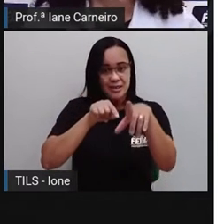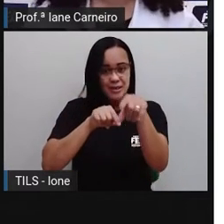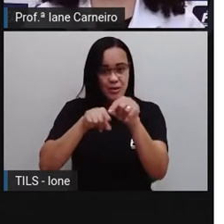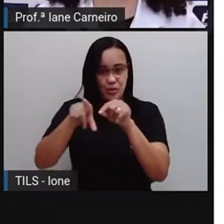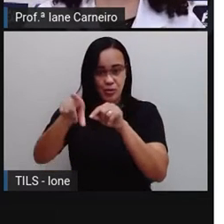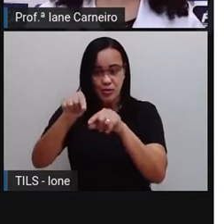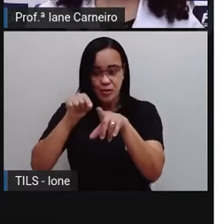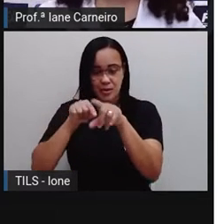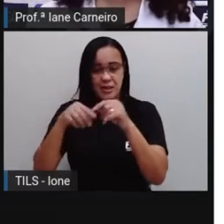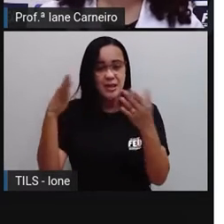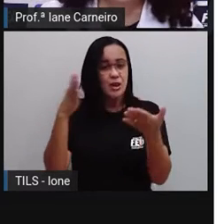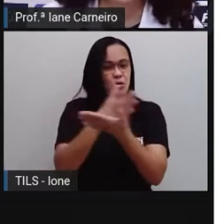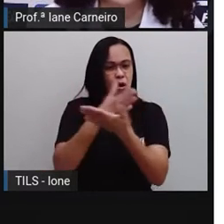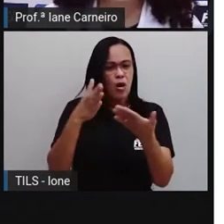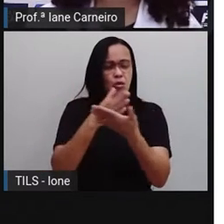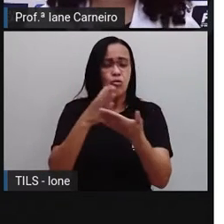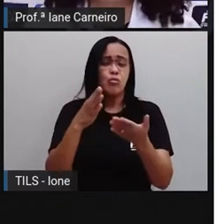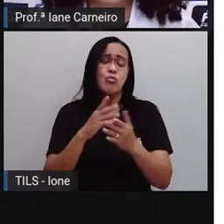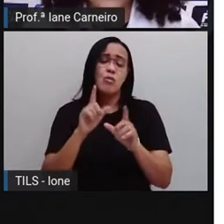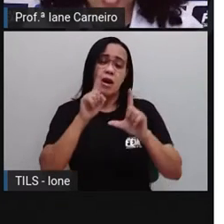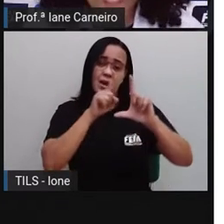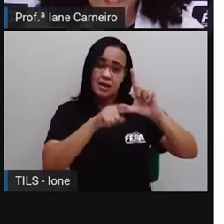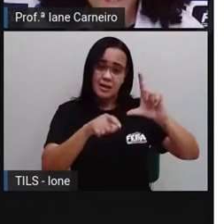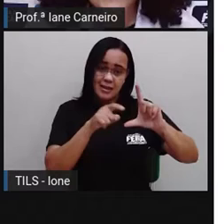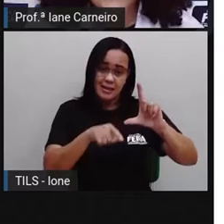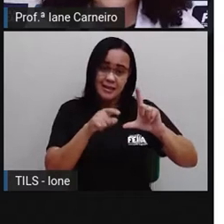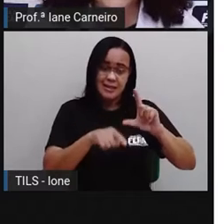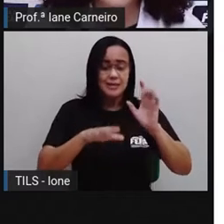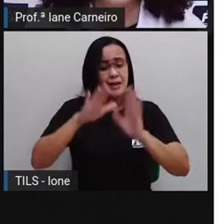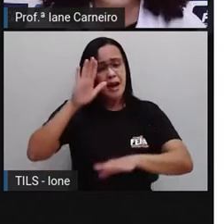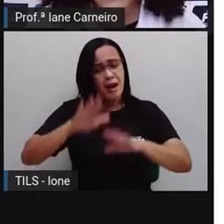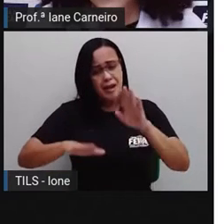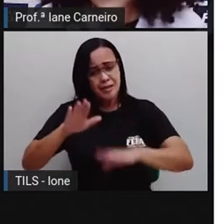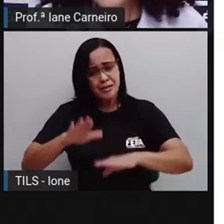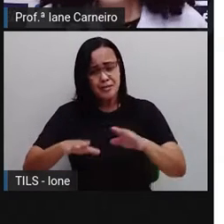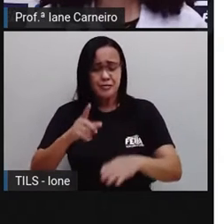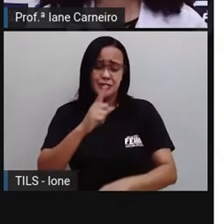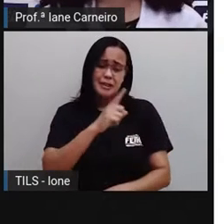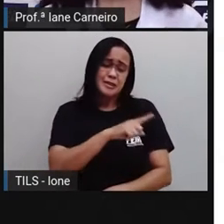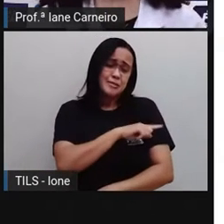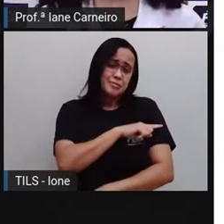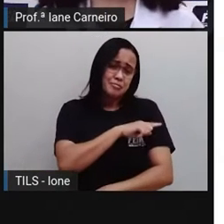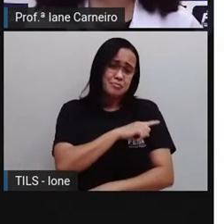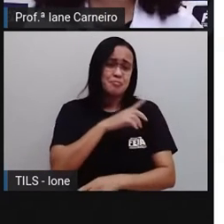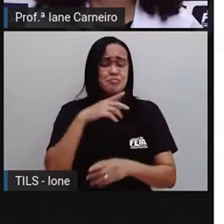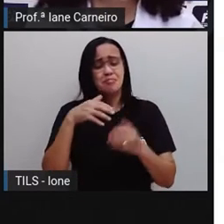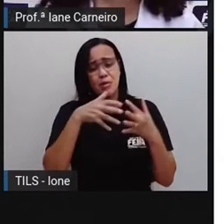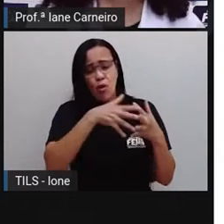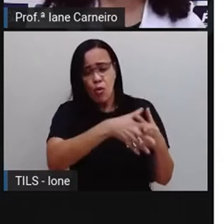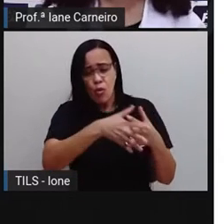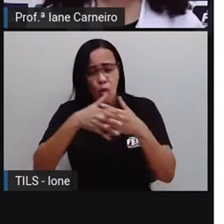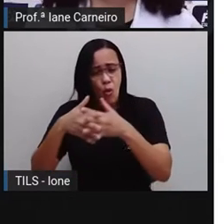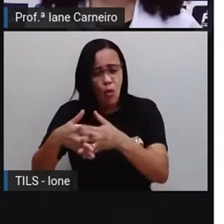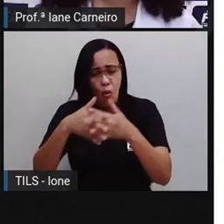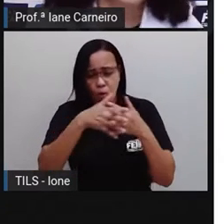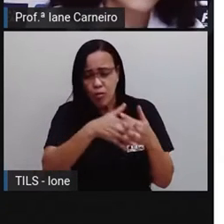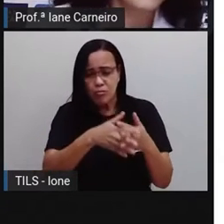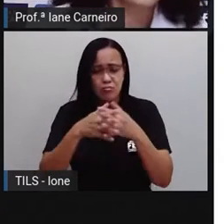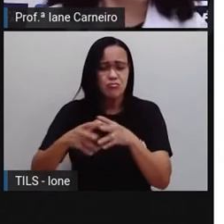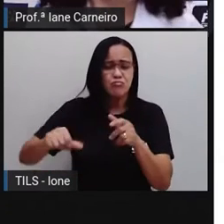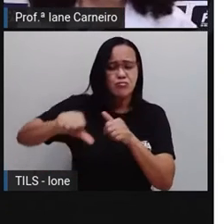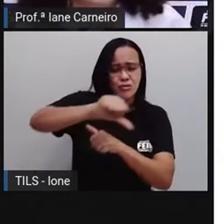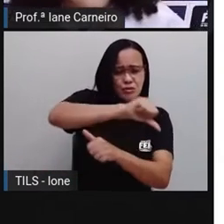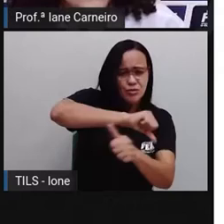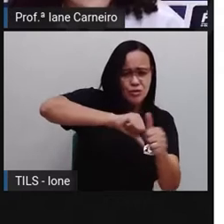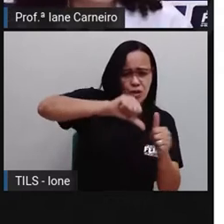às vezes as crianças do primeiro ano, elas costumam trocar essas letras, né? Então às vezes acontece da criança trocar o F